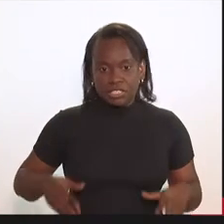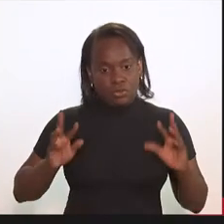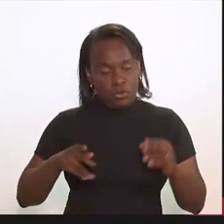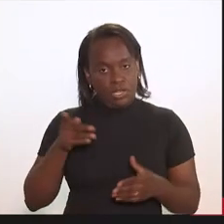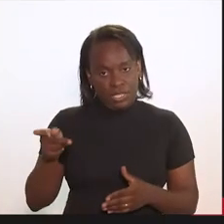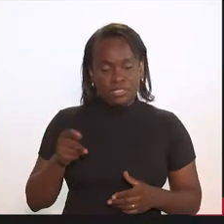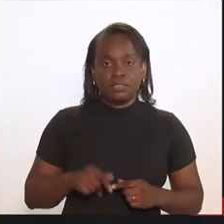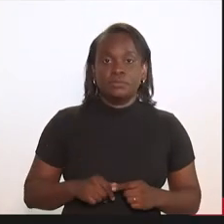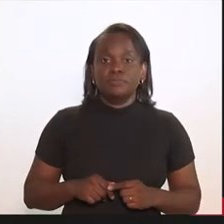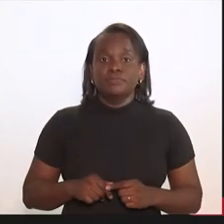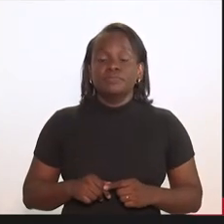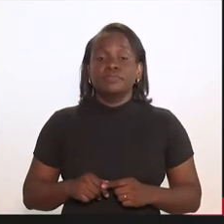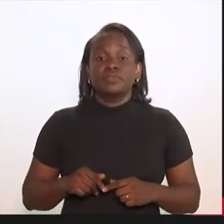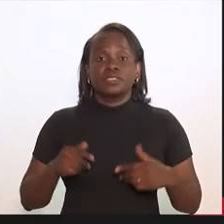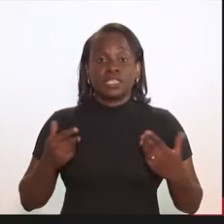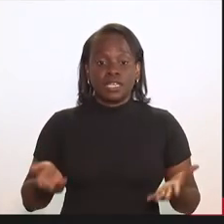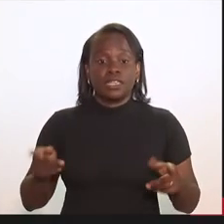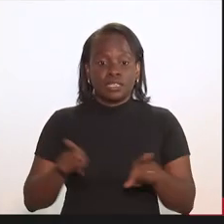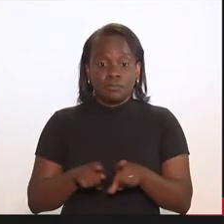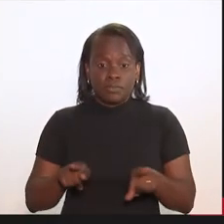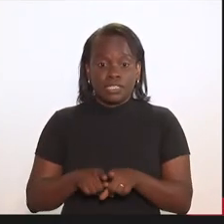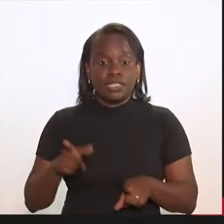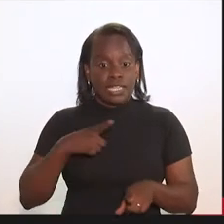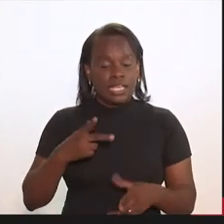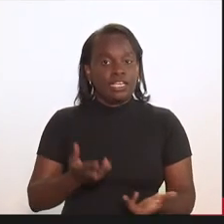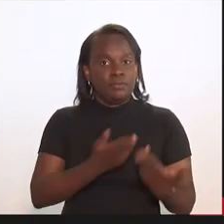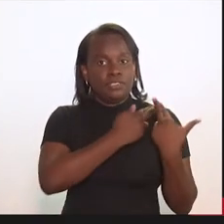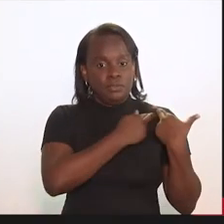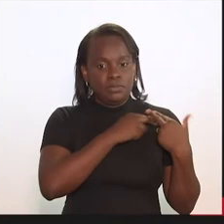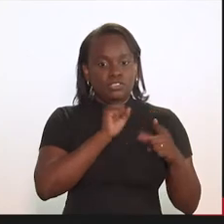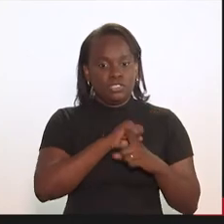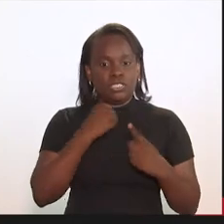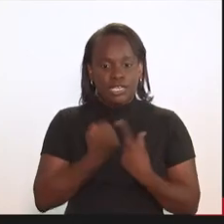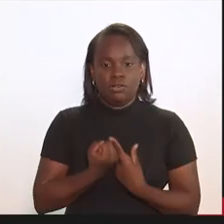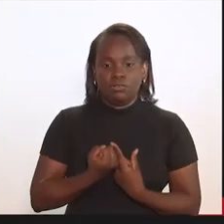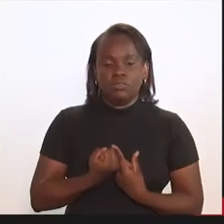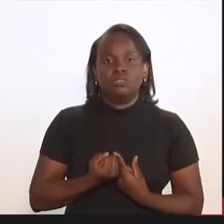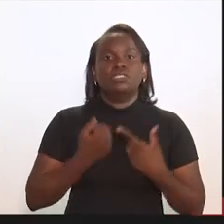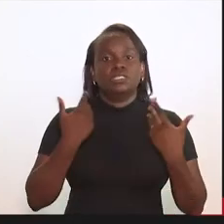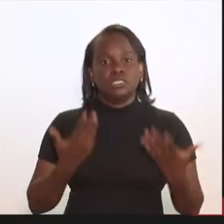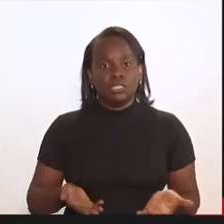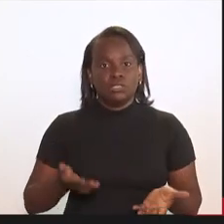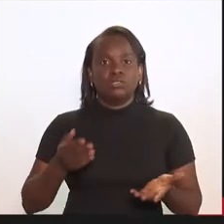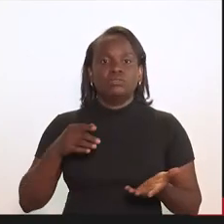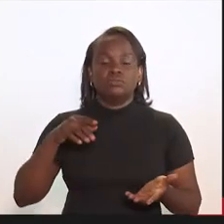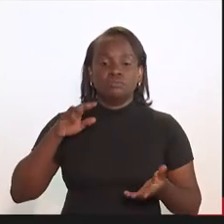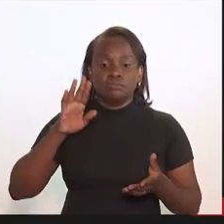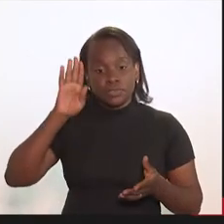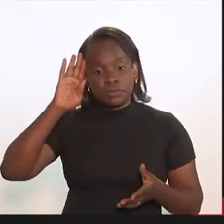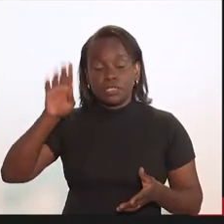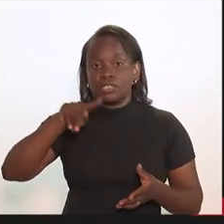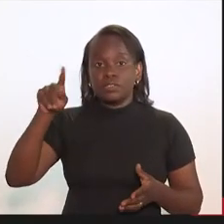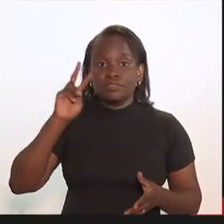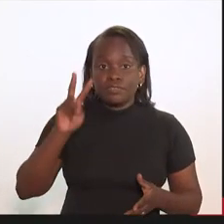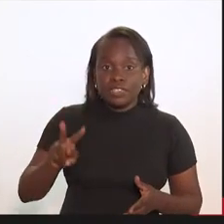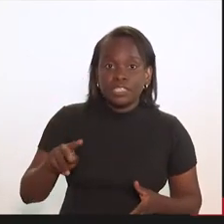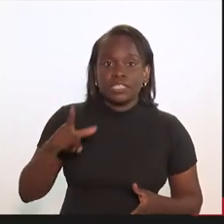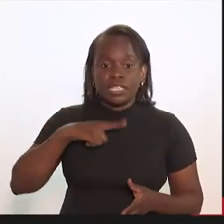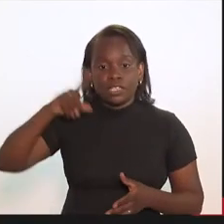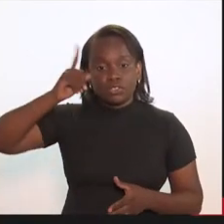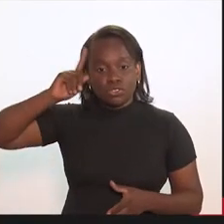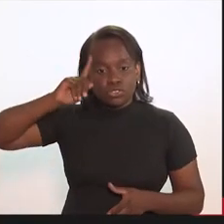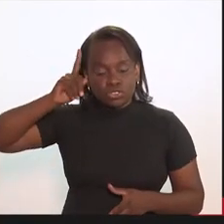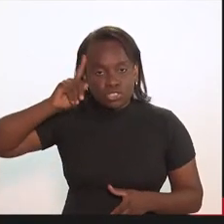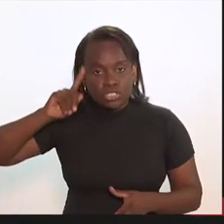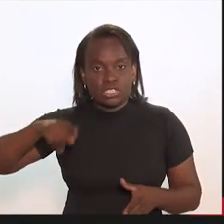pública, como é o caso, ela também tem a sua responsabilidade social. E o que mais nós nos deparamos aí